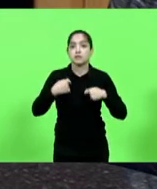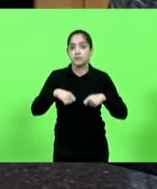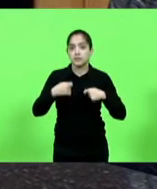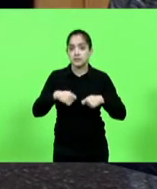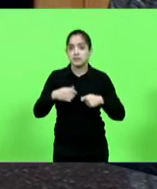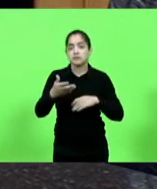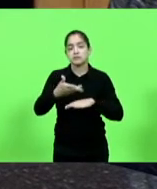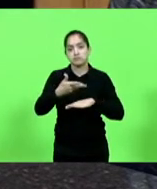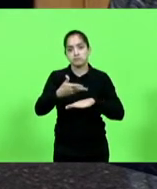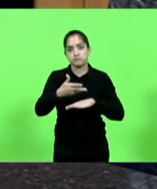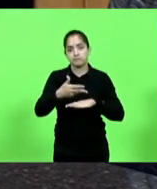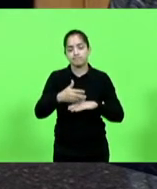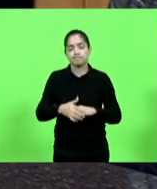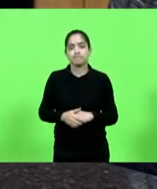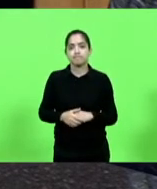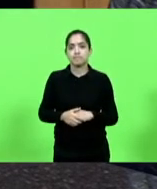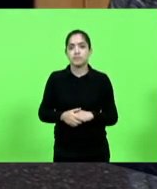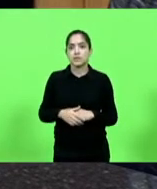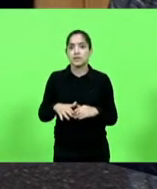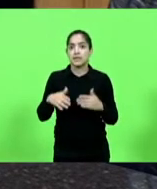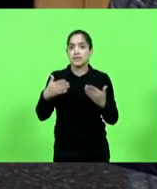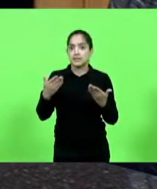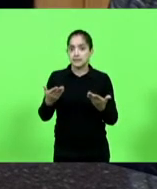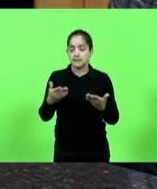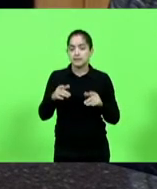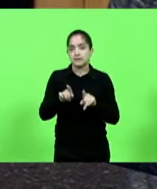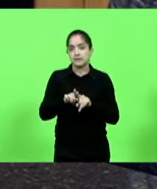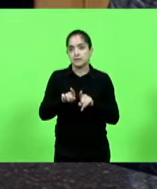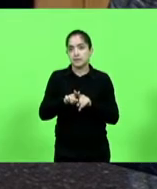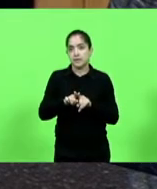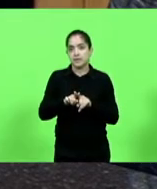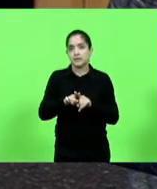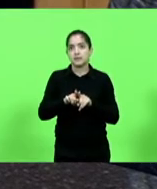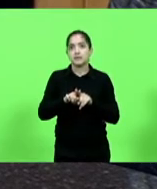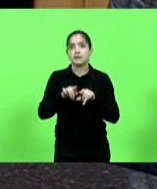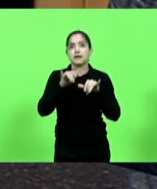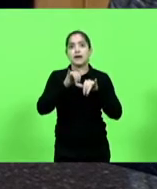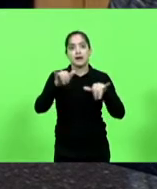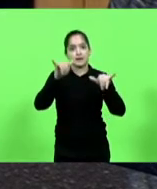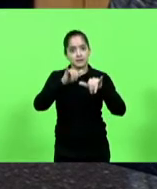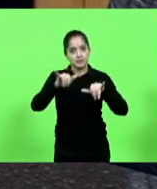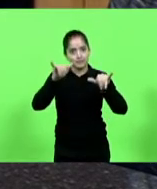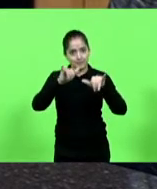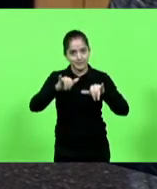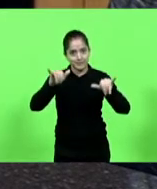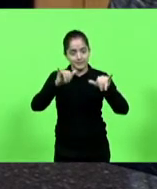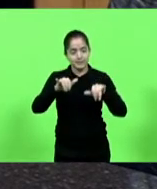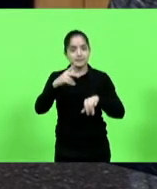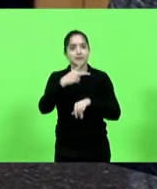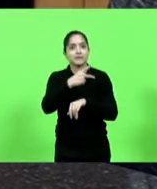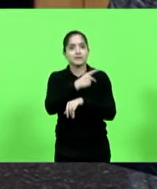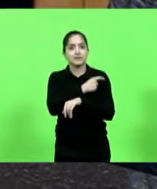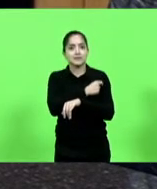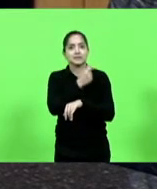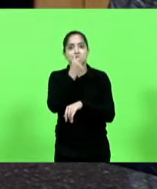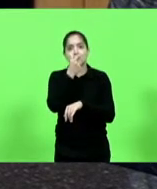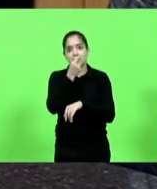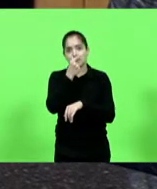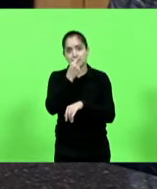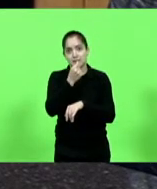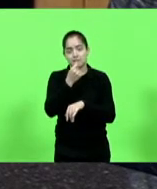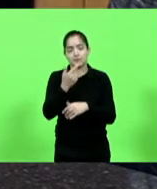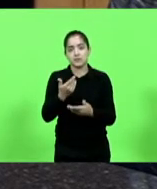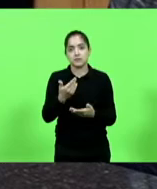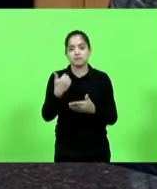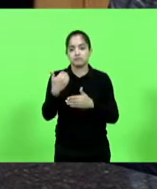agilidade ao lado disso também nós temos a campanha da vacinação da gripe que está em andamento e que